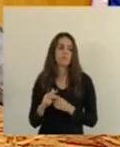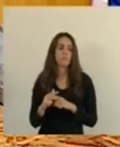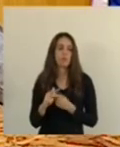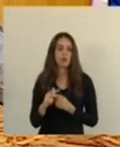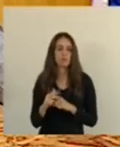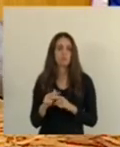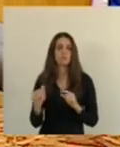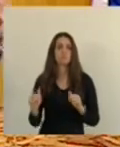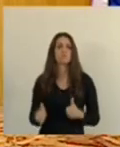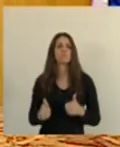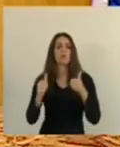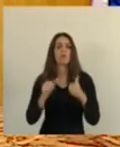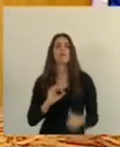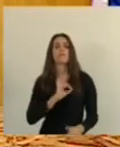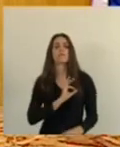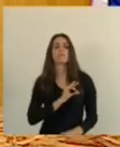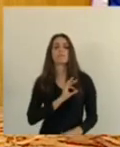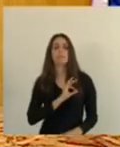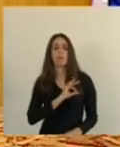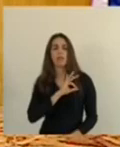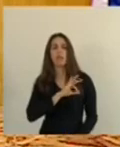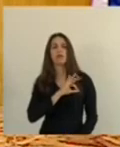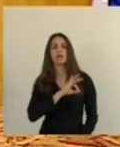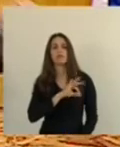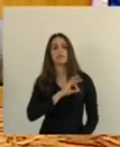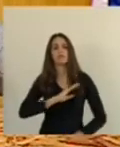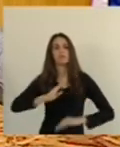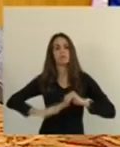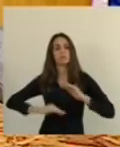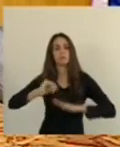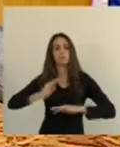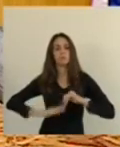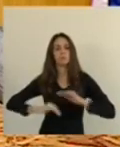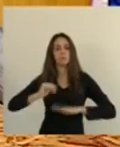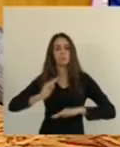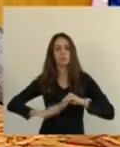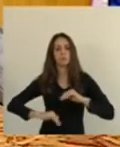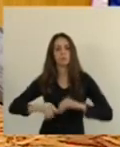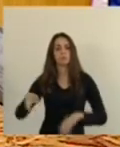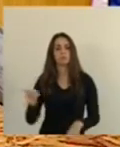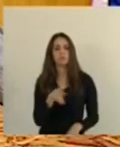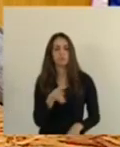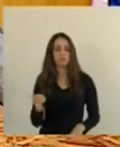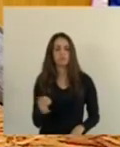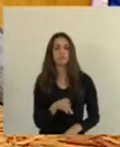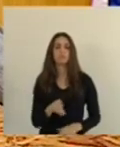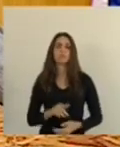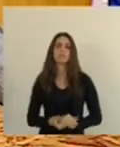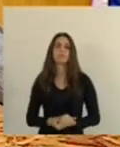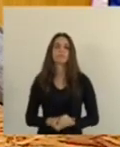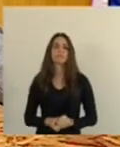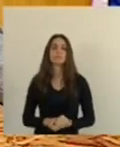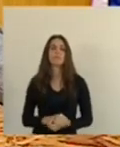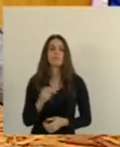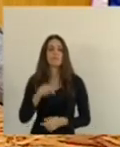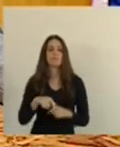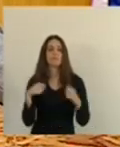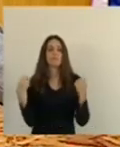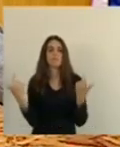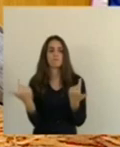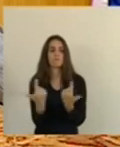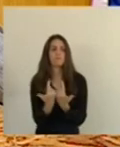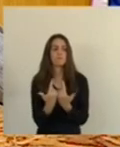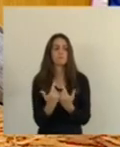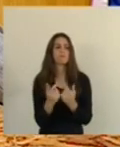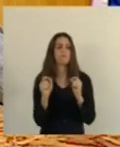uma melhoria salarial na remuneração do profissional da educação, do magistário. Essa Assembleia Legislativa é